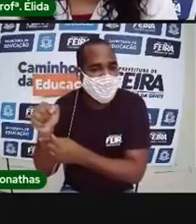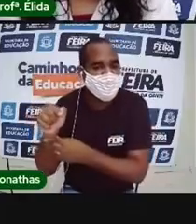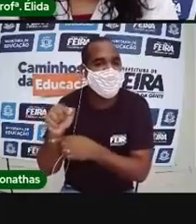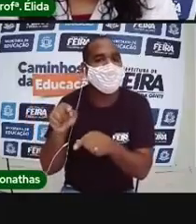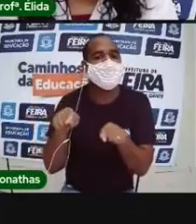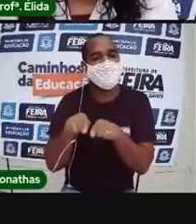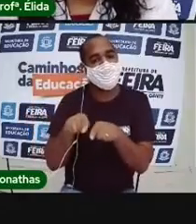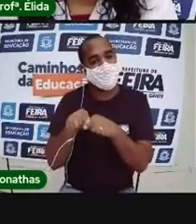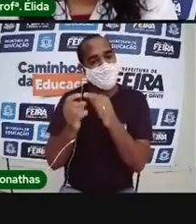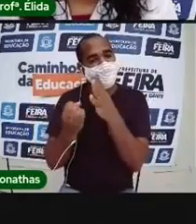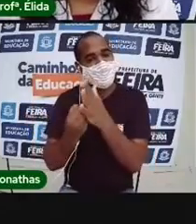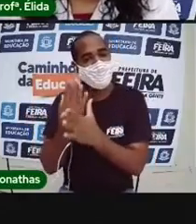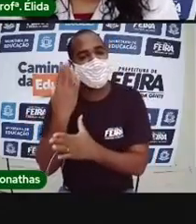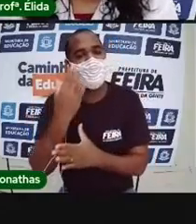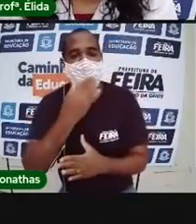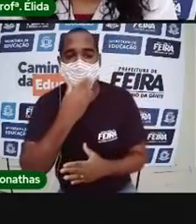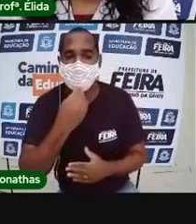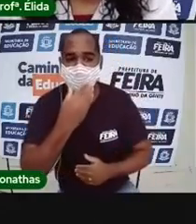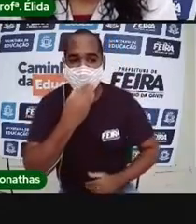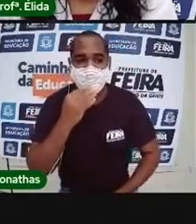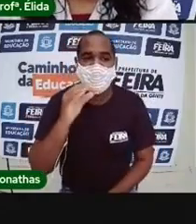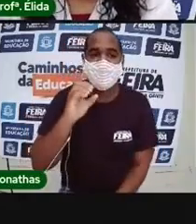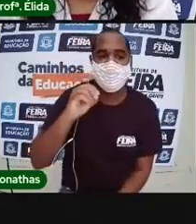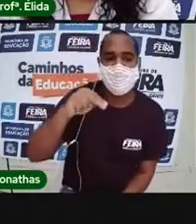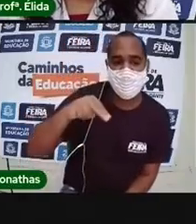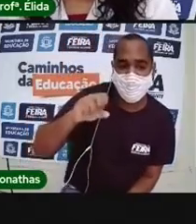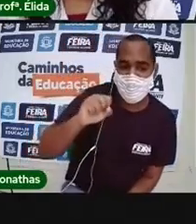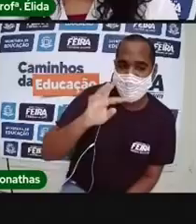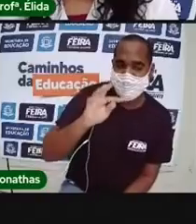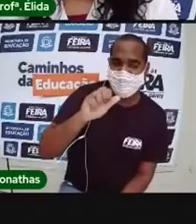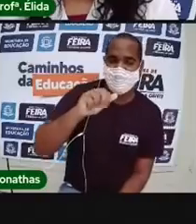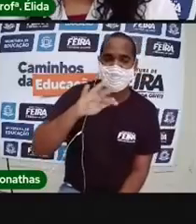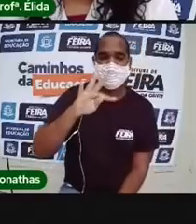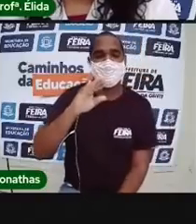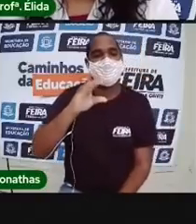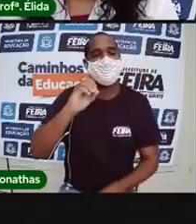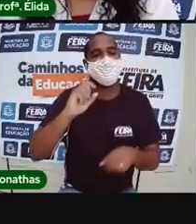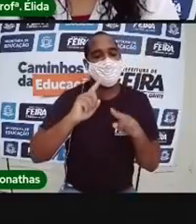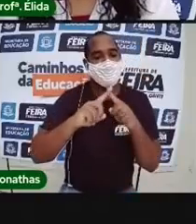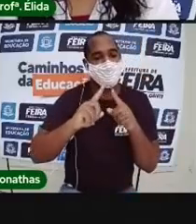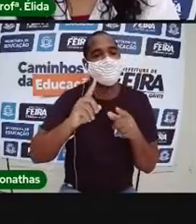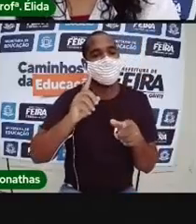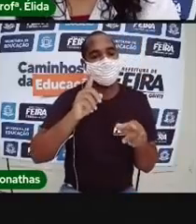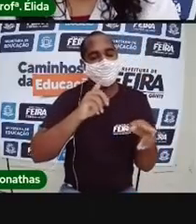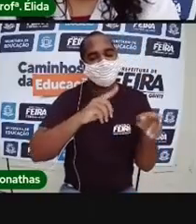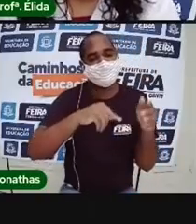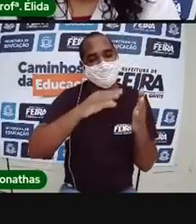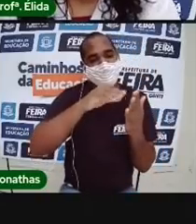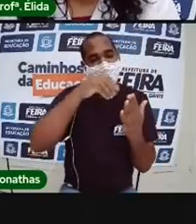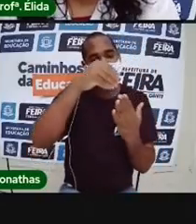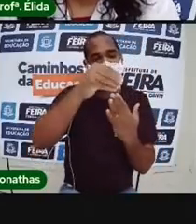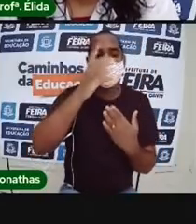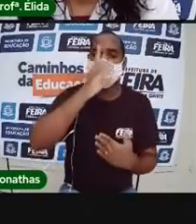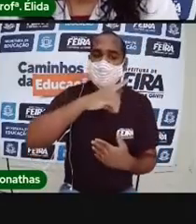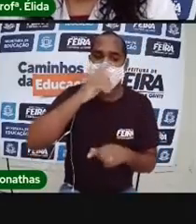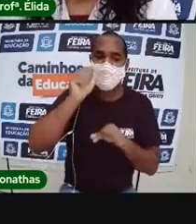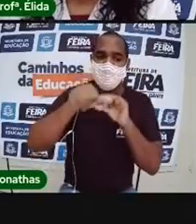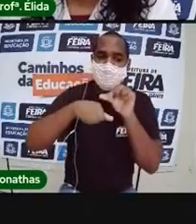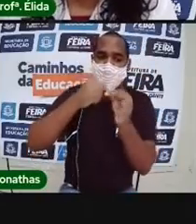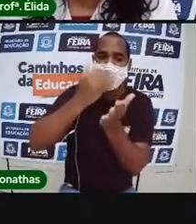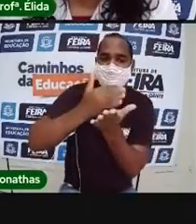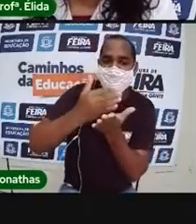quem criou foi Constantino. E foi a partir desse período que o domingo passou o primeiro dia da semana.